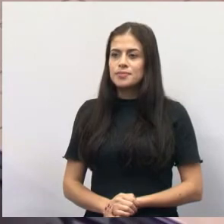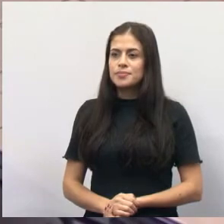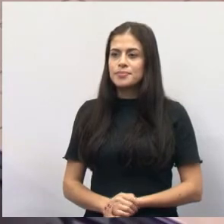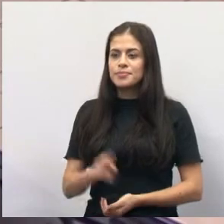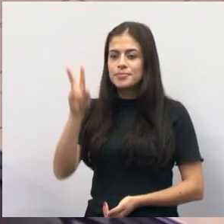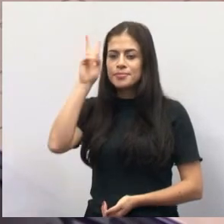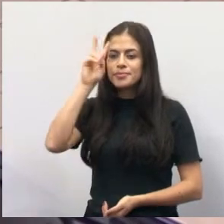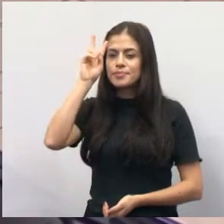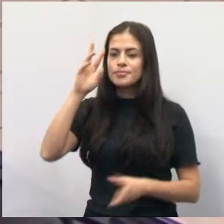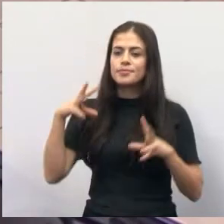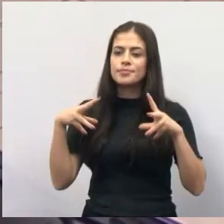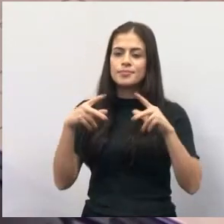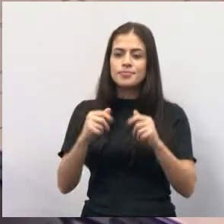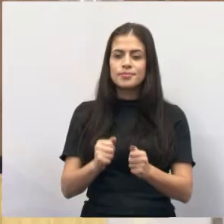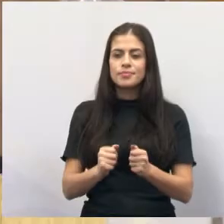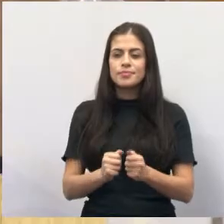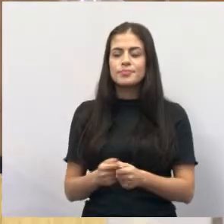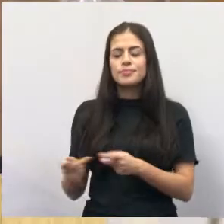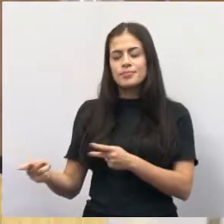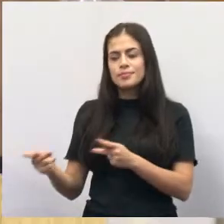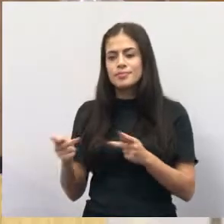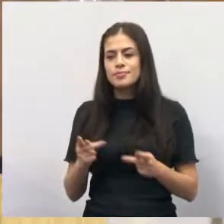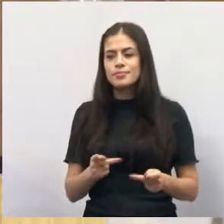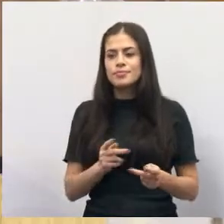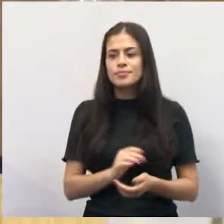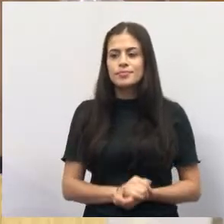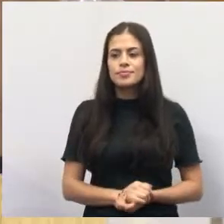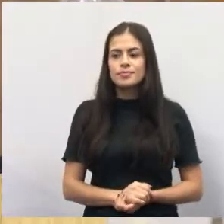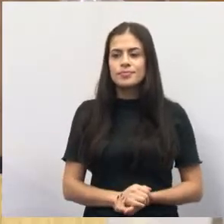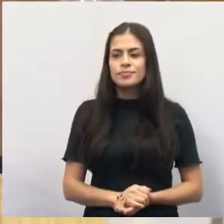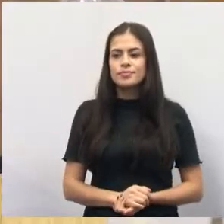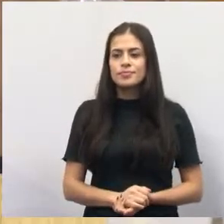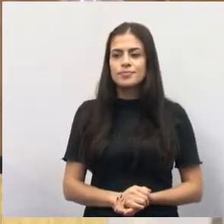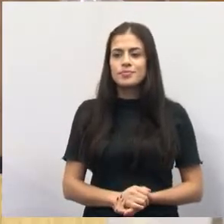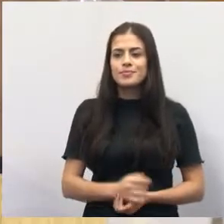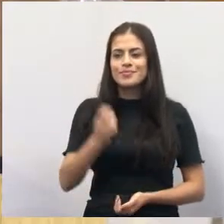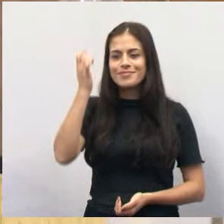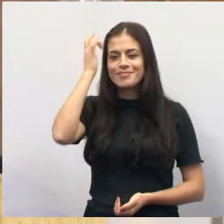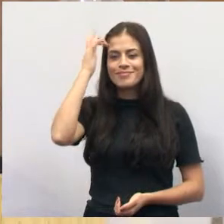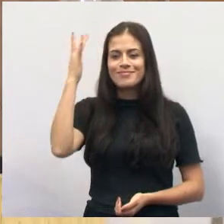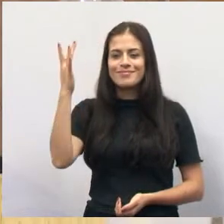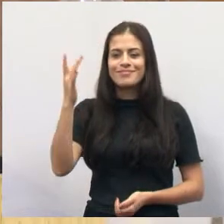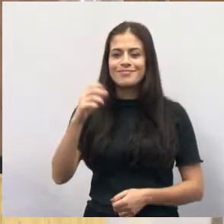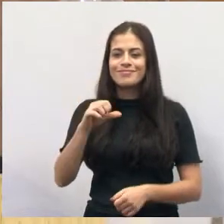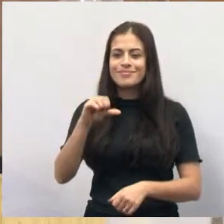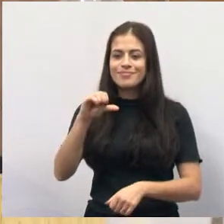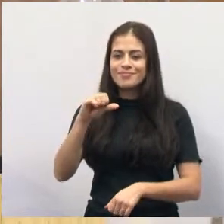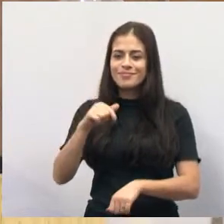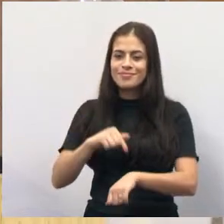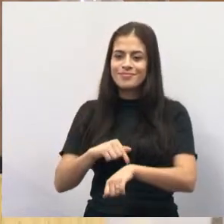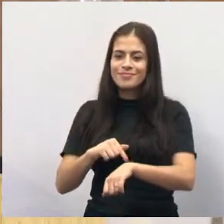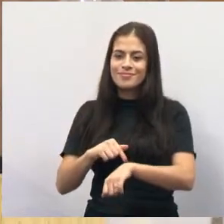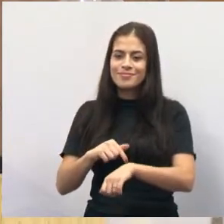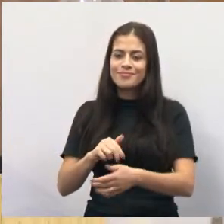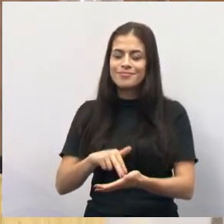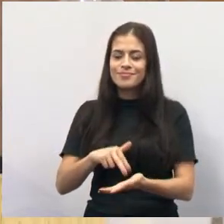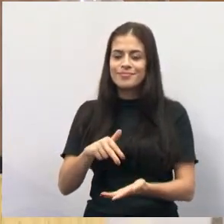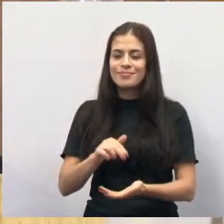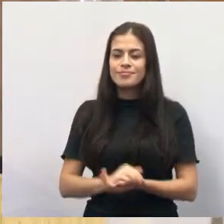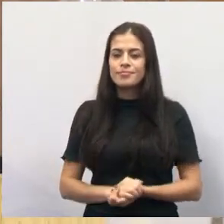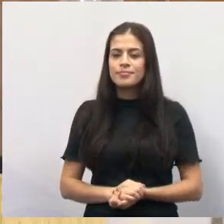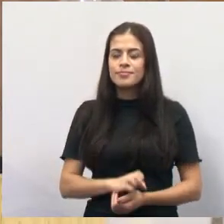Lembrando a todos, e aí o convite, amanhã a partir das nove horas, ali no Educa Mais de São João, uma